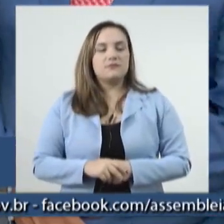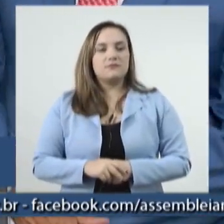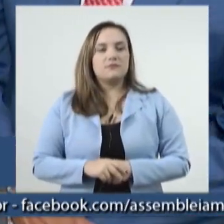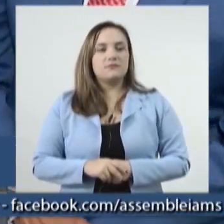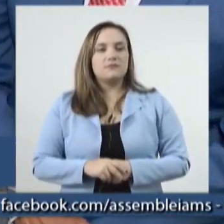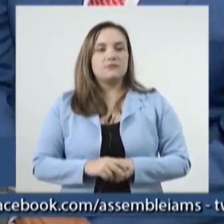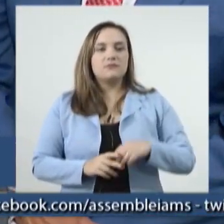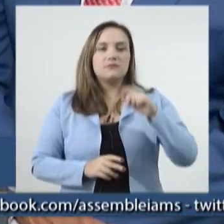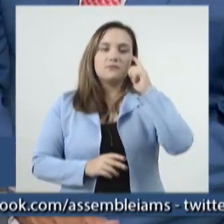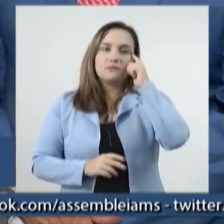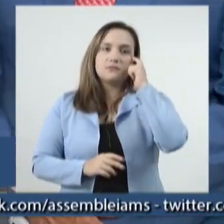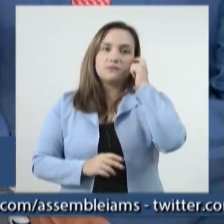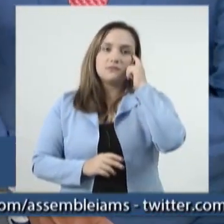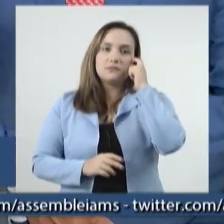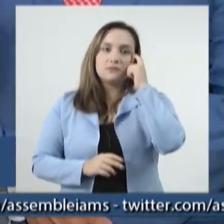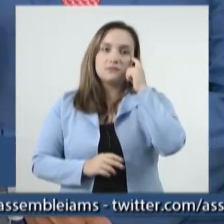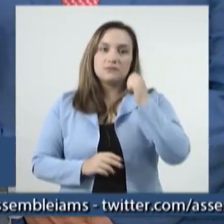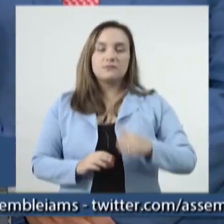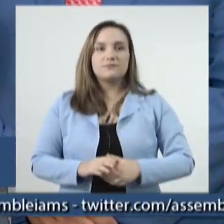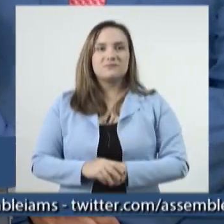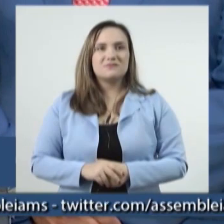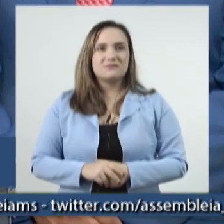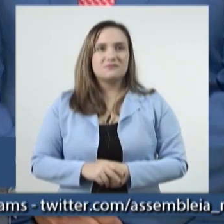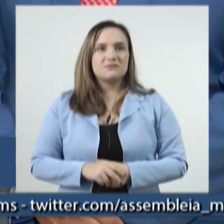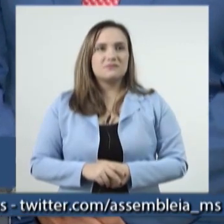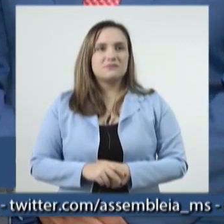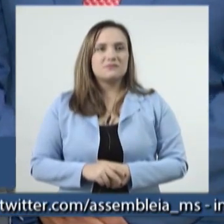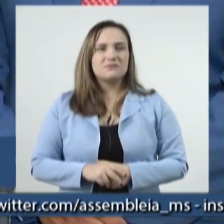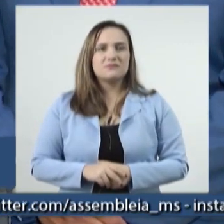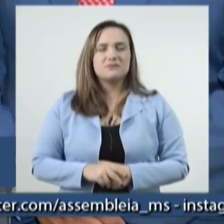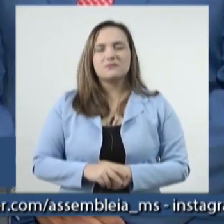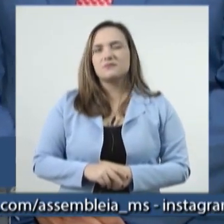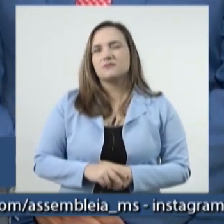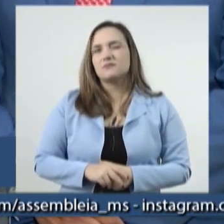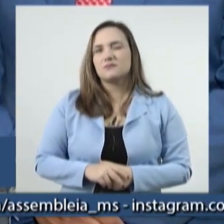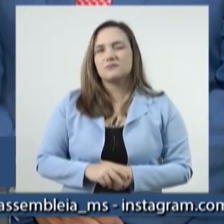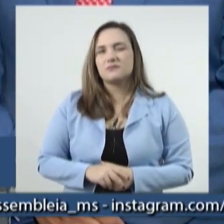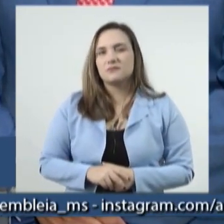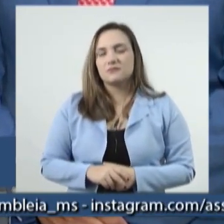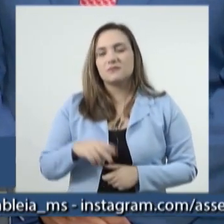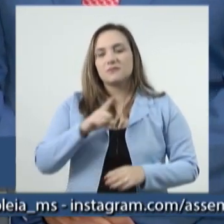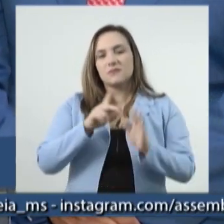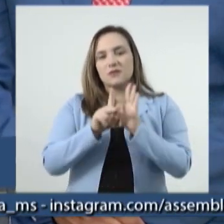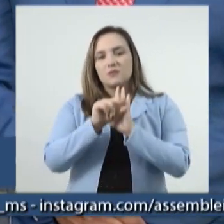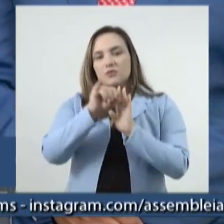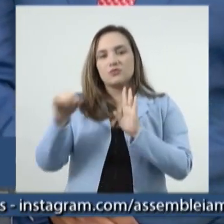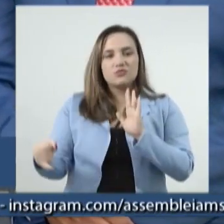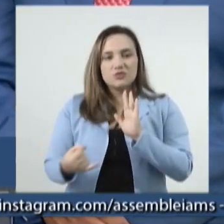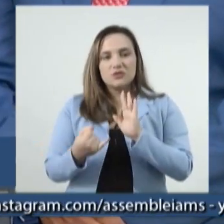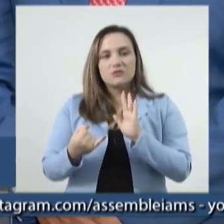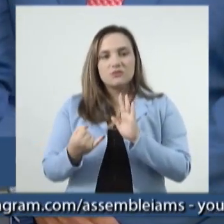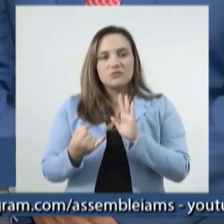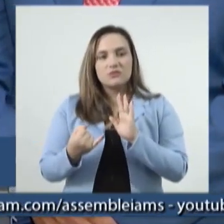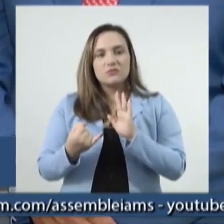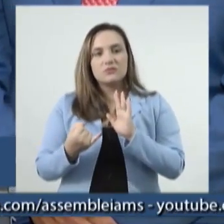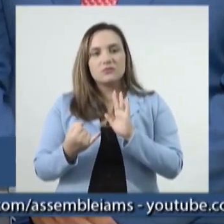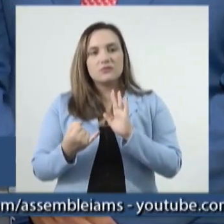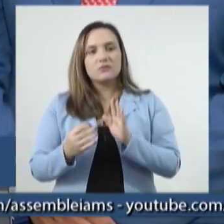A agência de fomento é